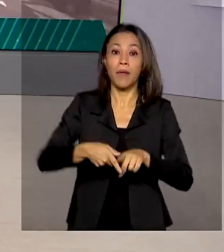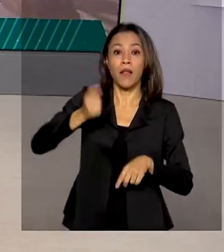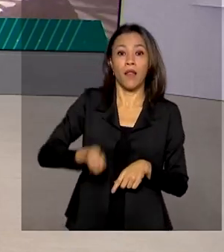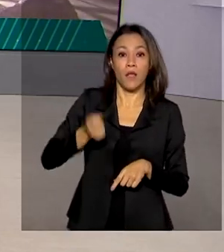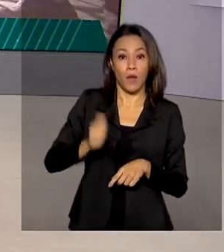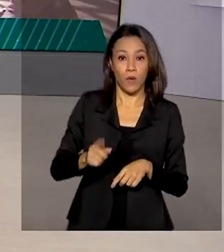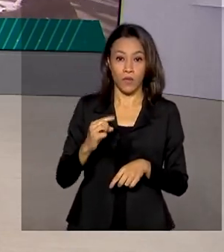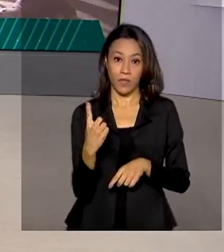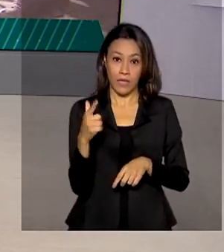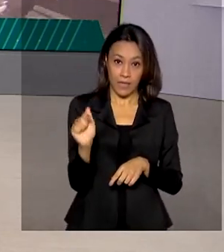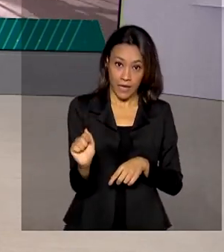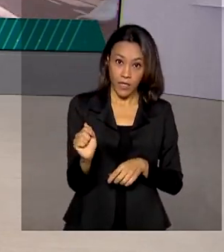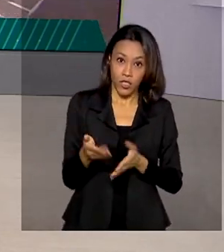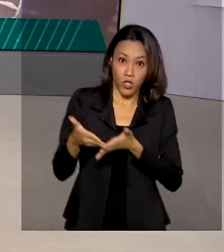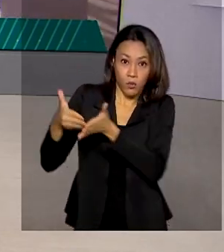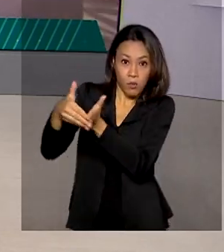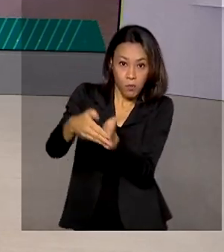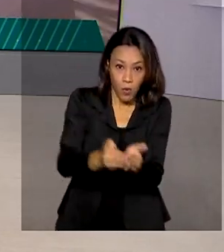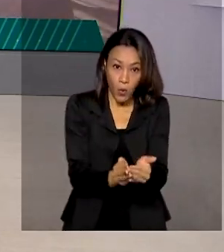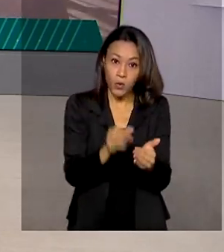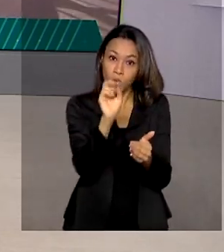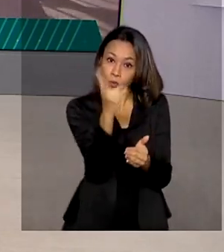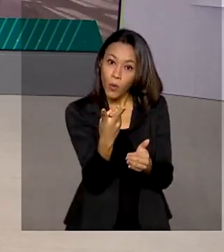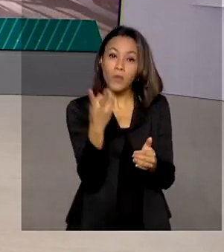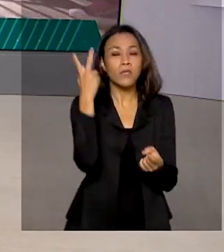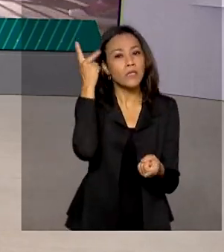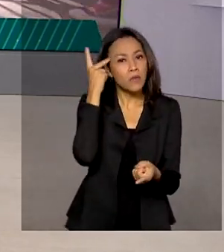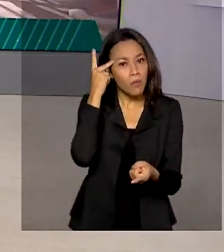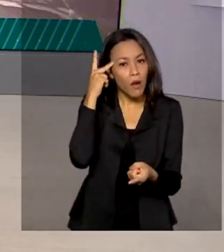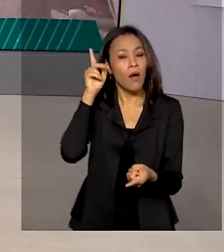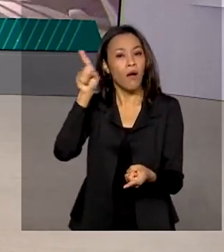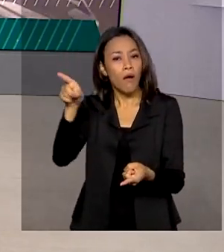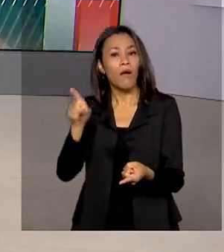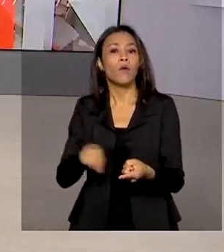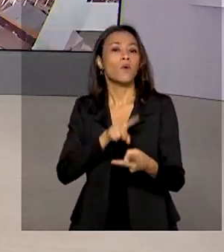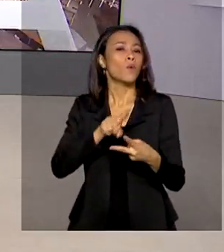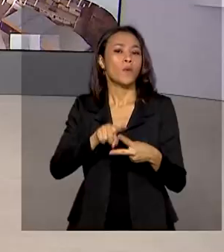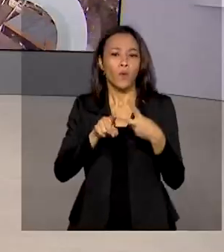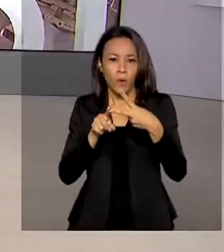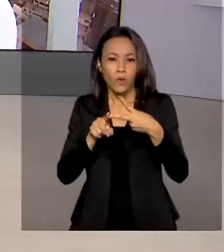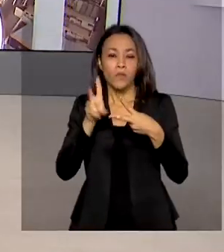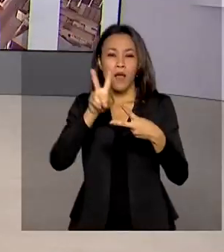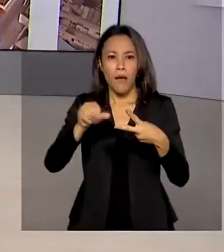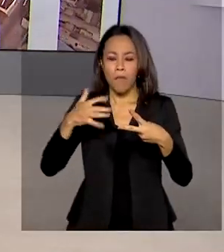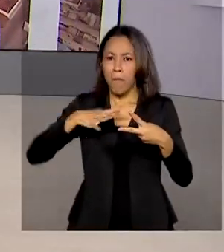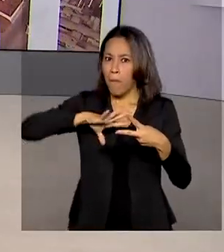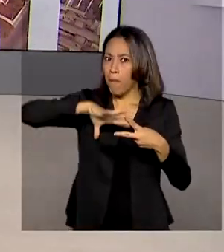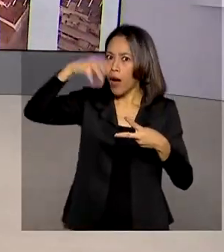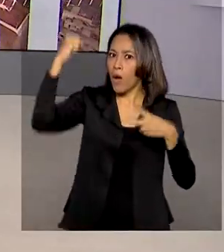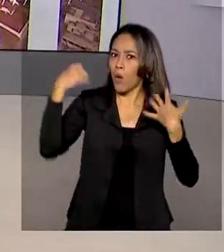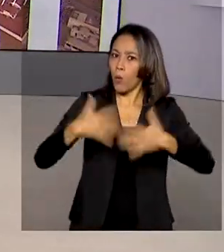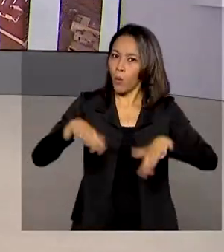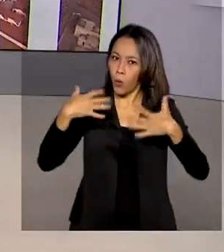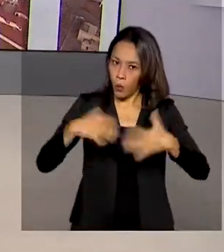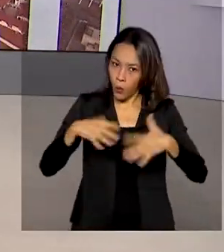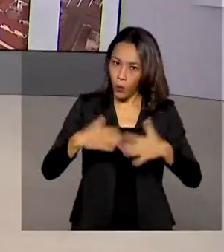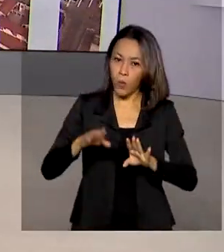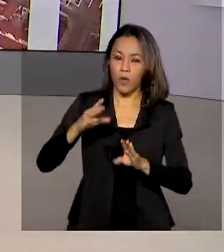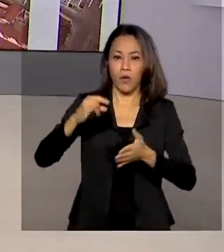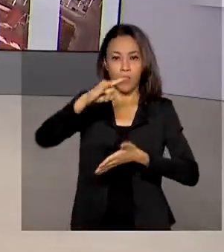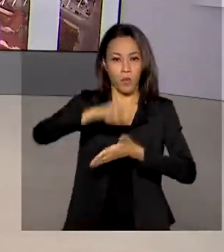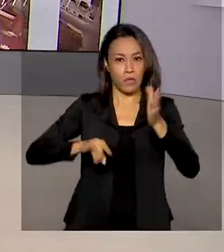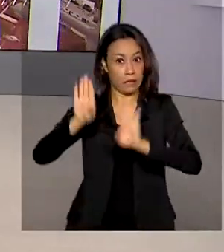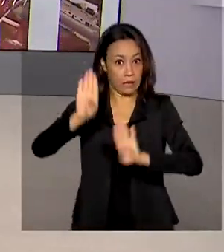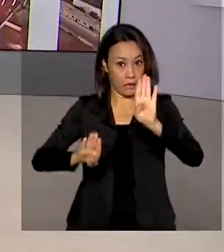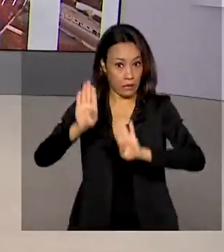portuários. Dois deles, localizados no Porto de Santos, em São Paulo, vão representar a maior licitação portuária dos últimos